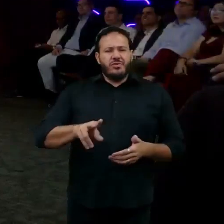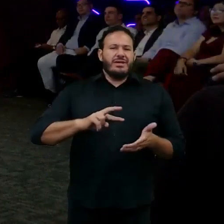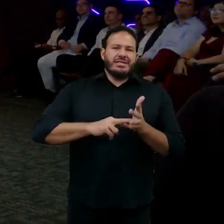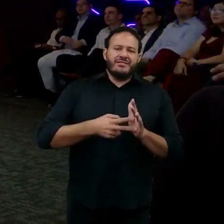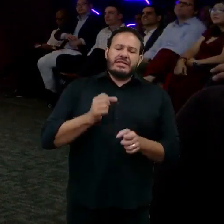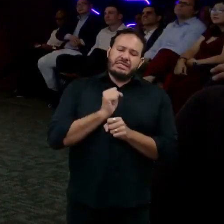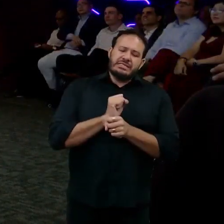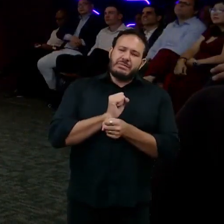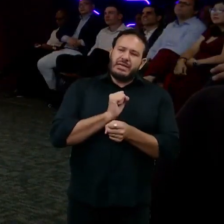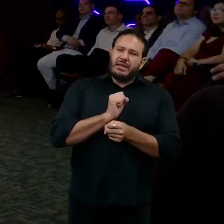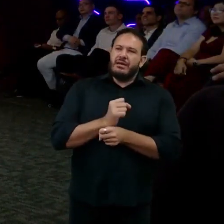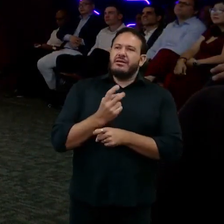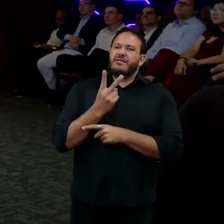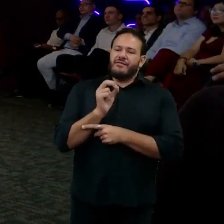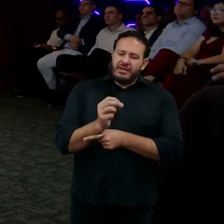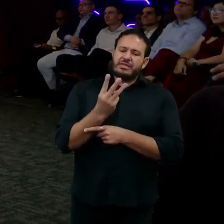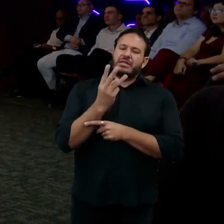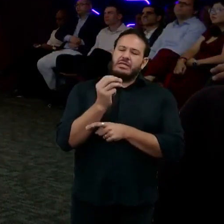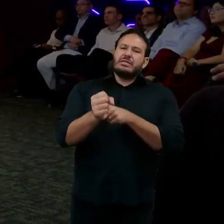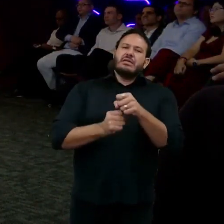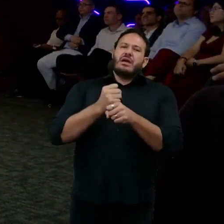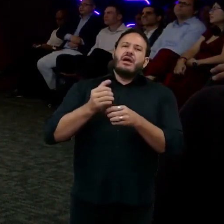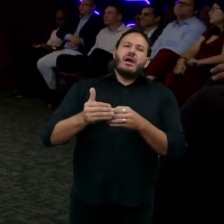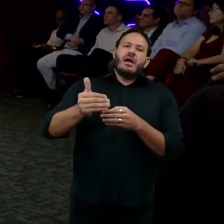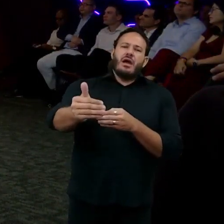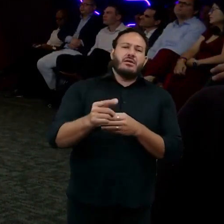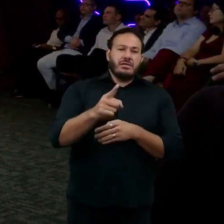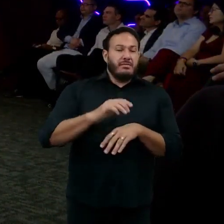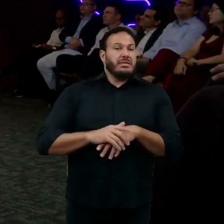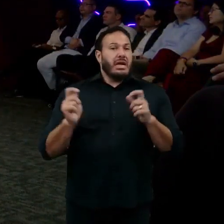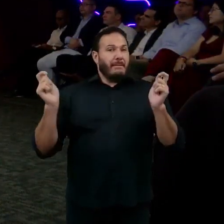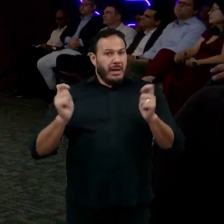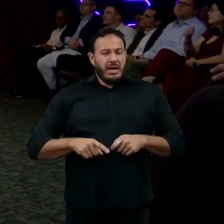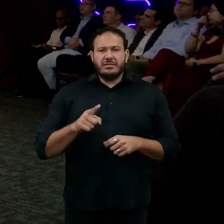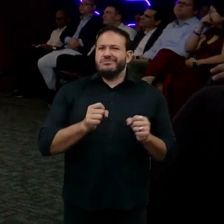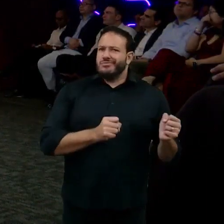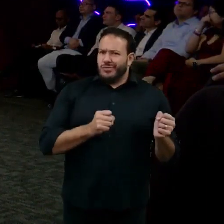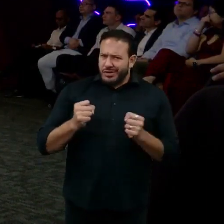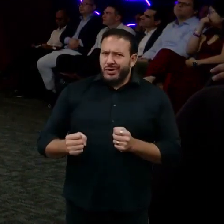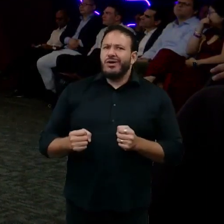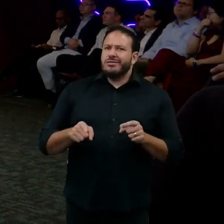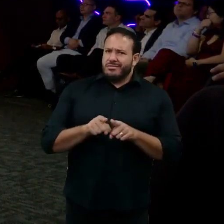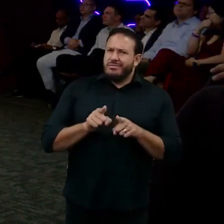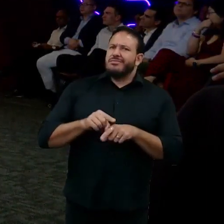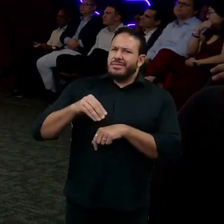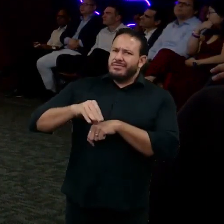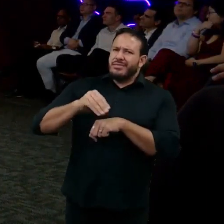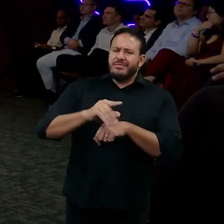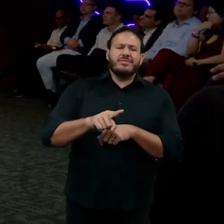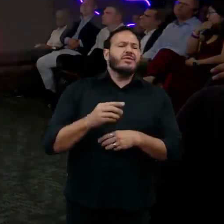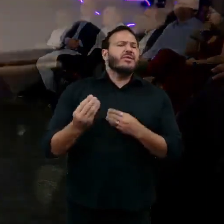30 anos. Essa fase capaz é extremamente poderosa, e vamos falar disso também. Então, como que isso tudo